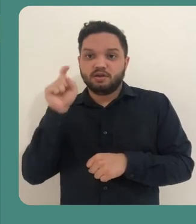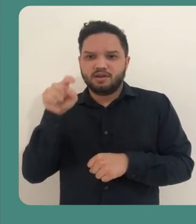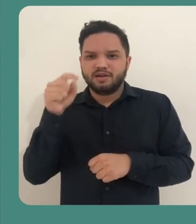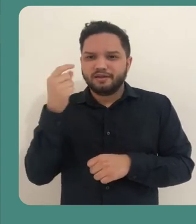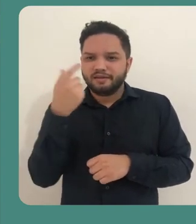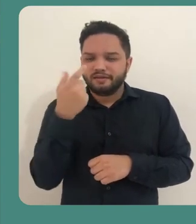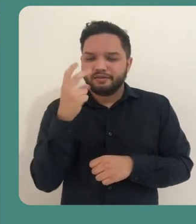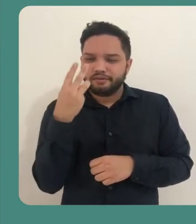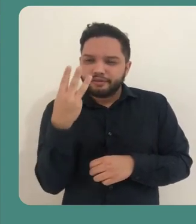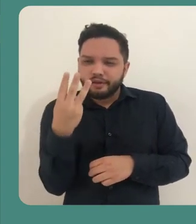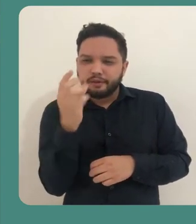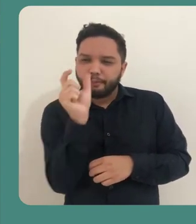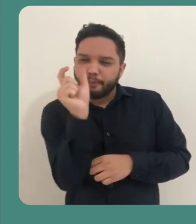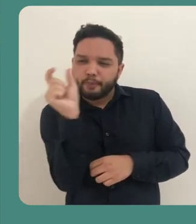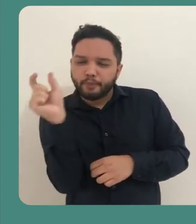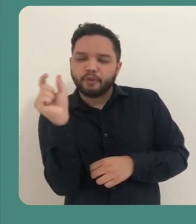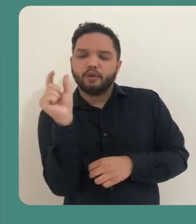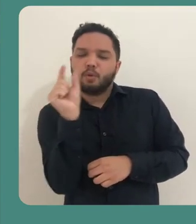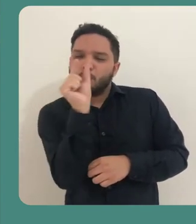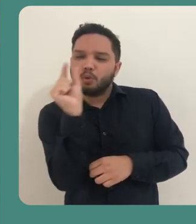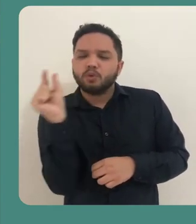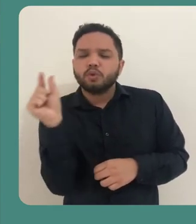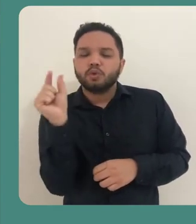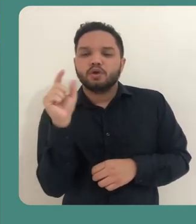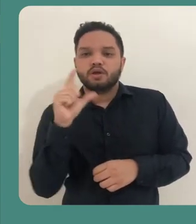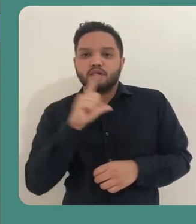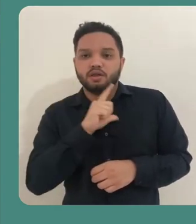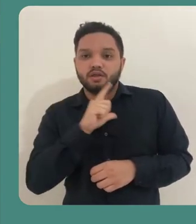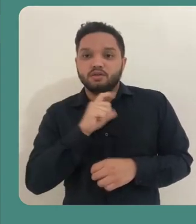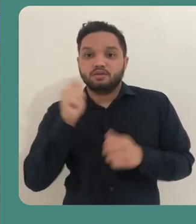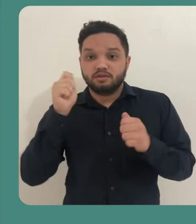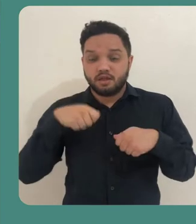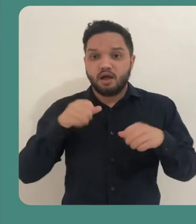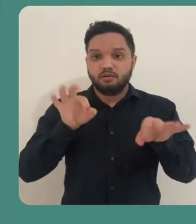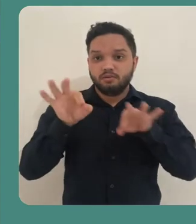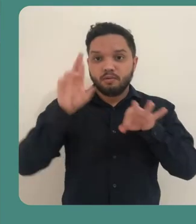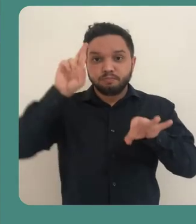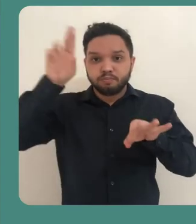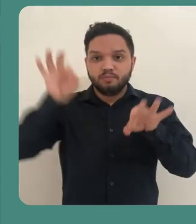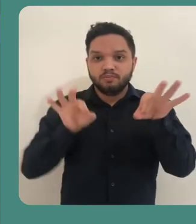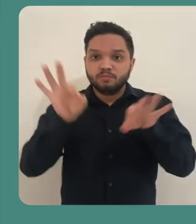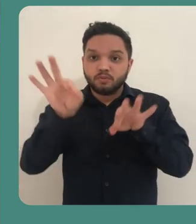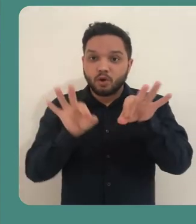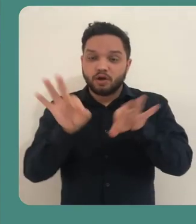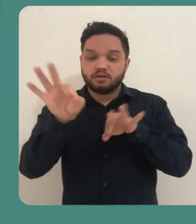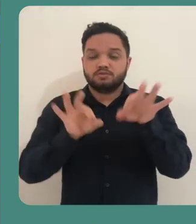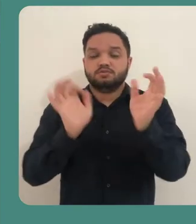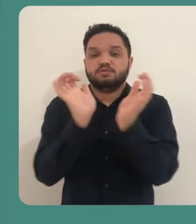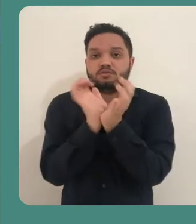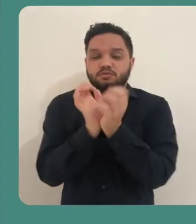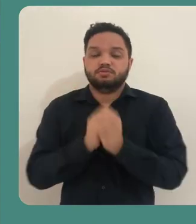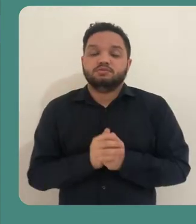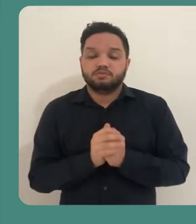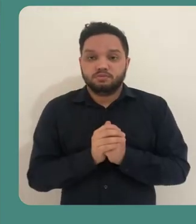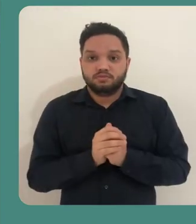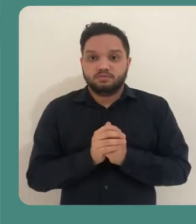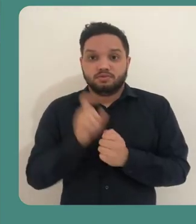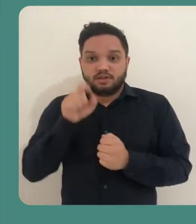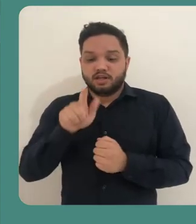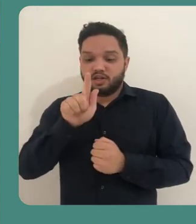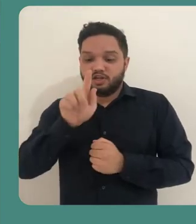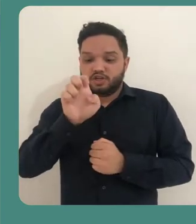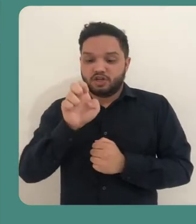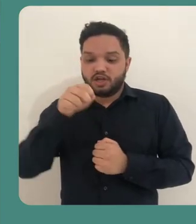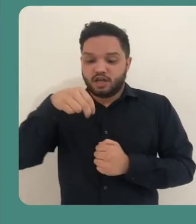Ao clicar nesses três botões, você tem acesso ao gerenciamento dessa equipe. Então